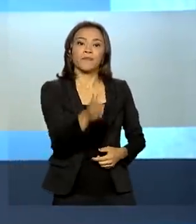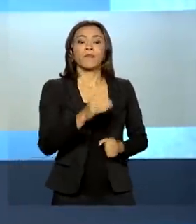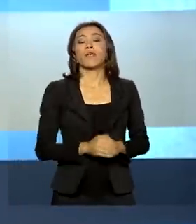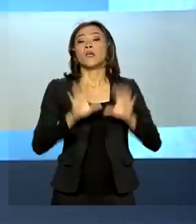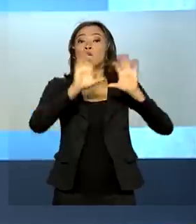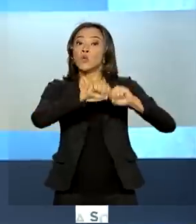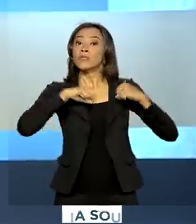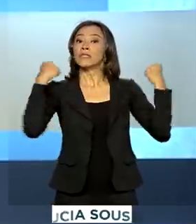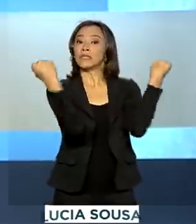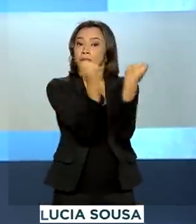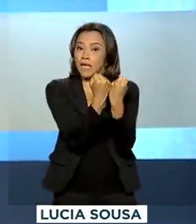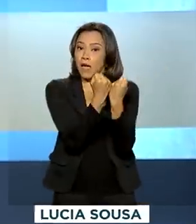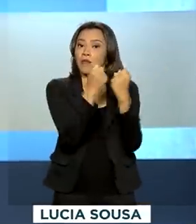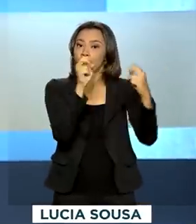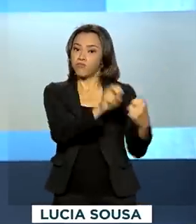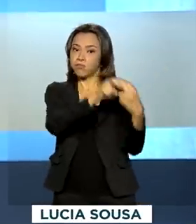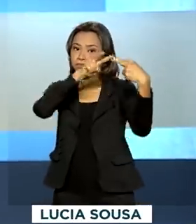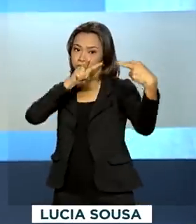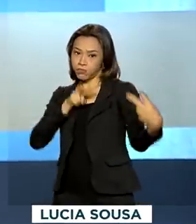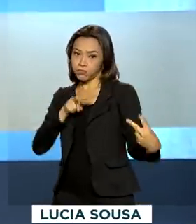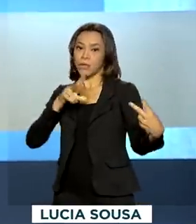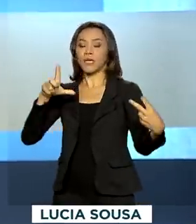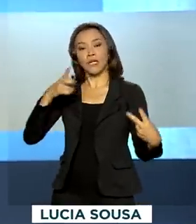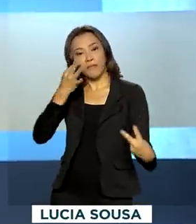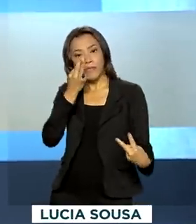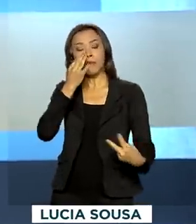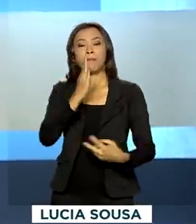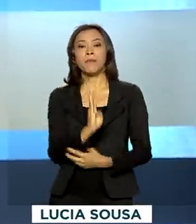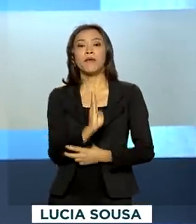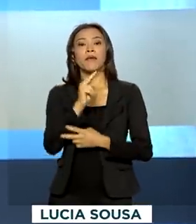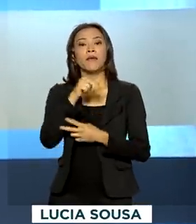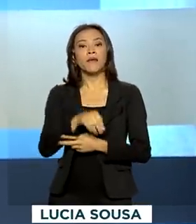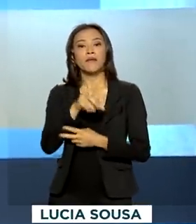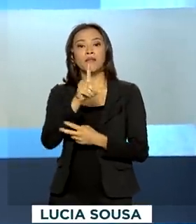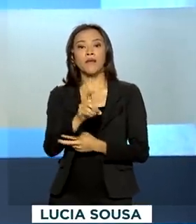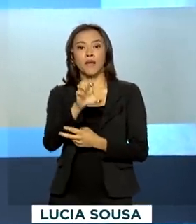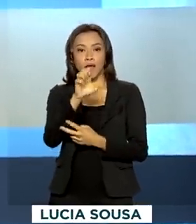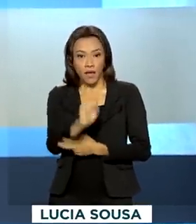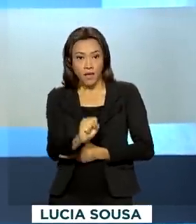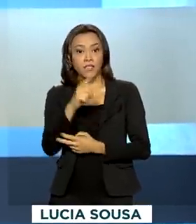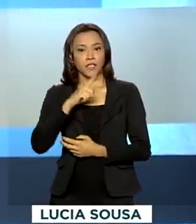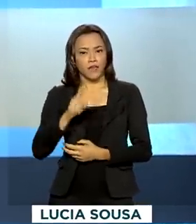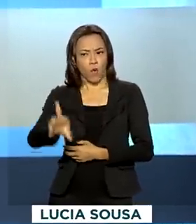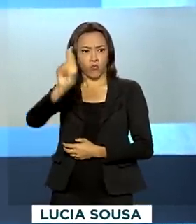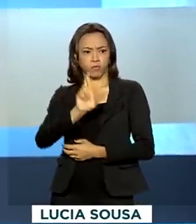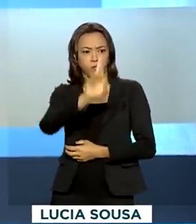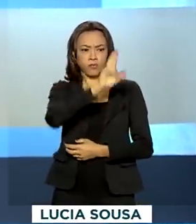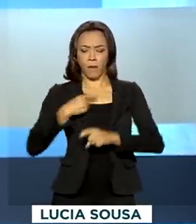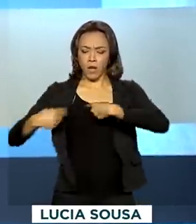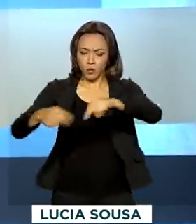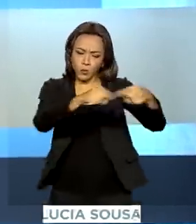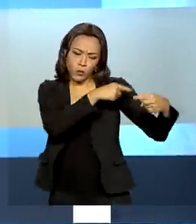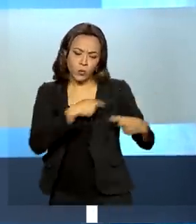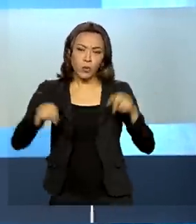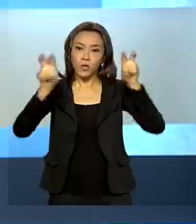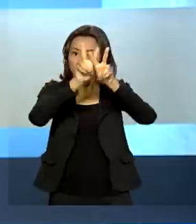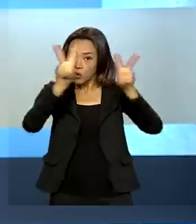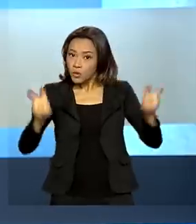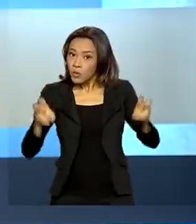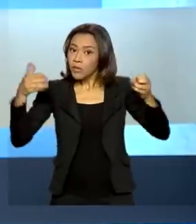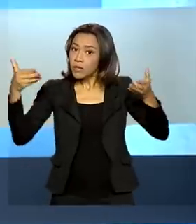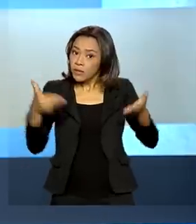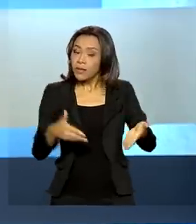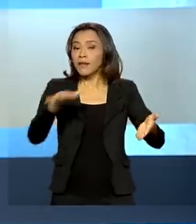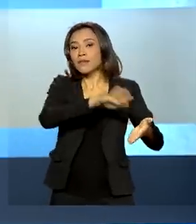organizado pelo BNDES reuniu autoridades para debater as perspectivas de investimentos e os impactos econômicos no setor postal